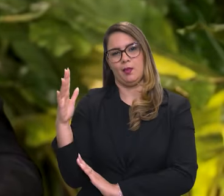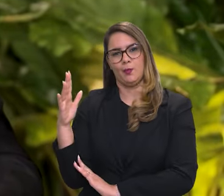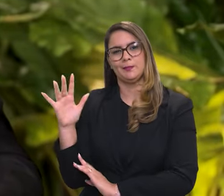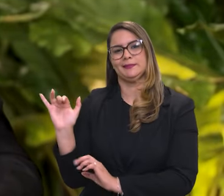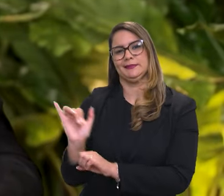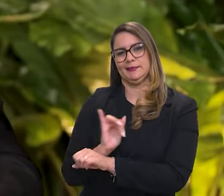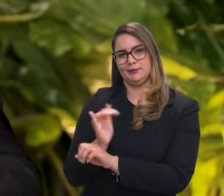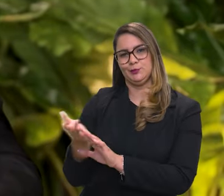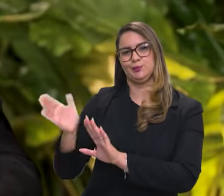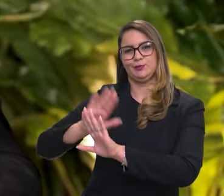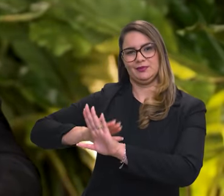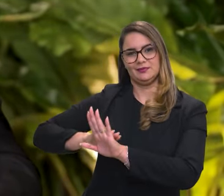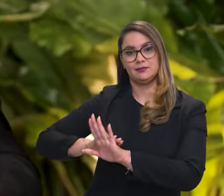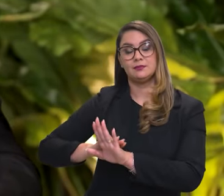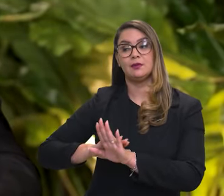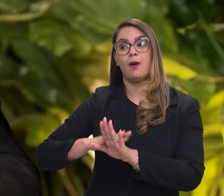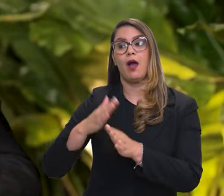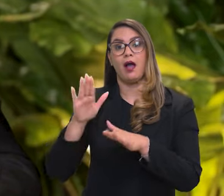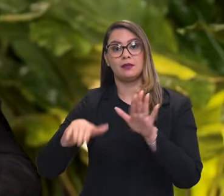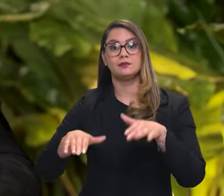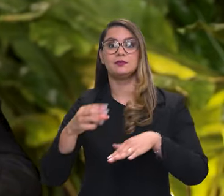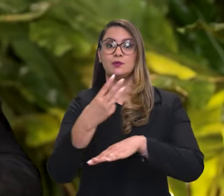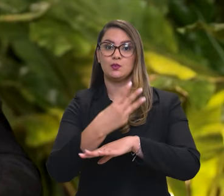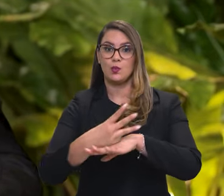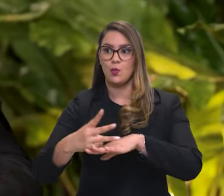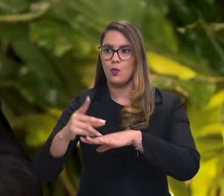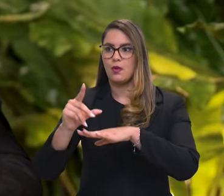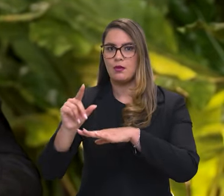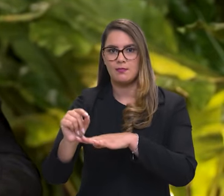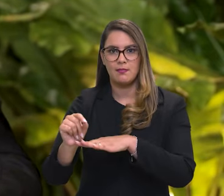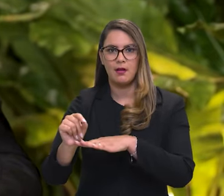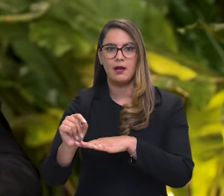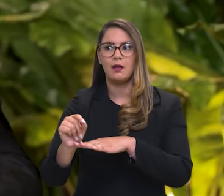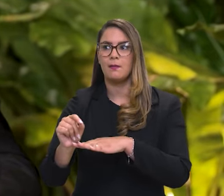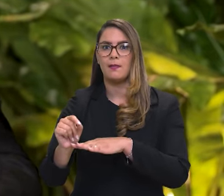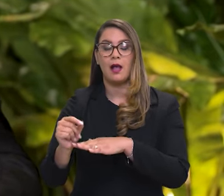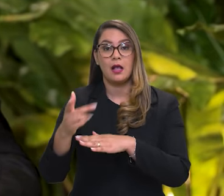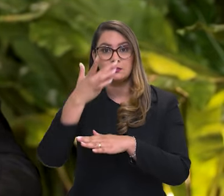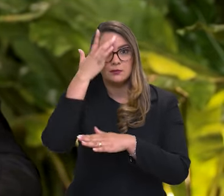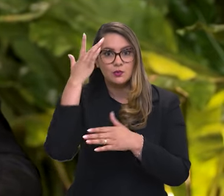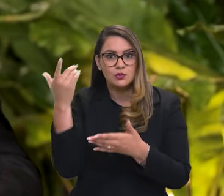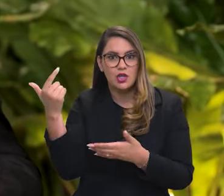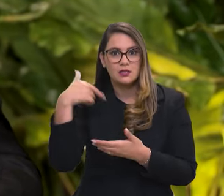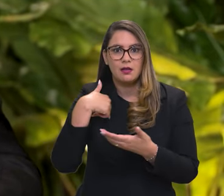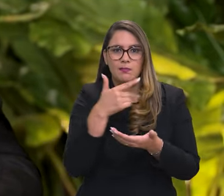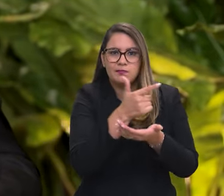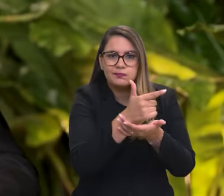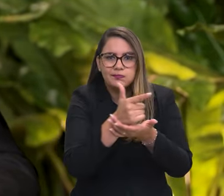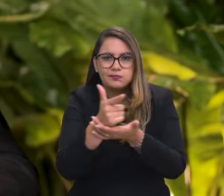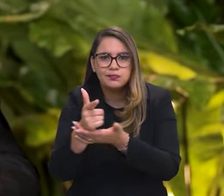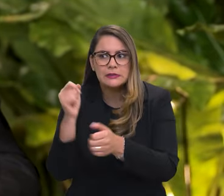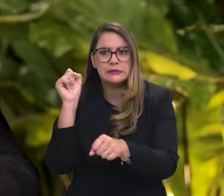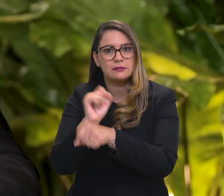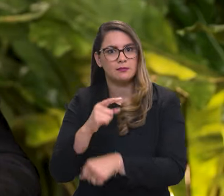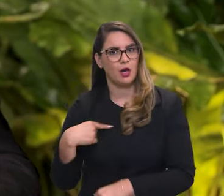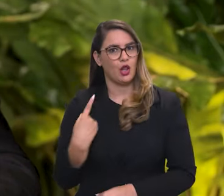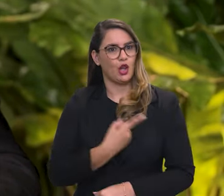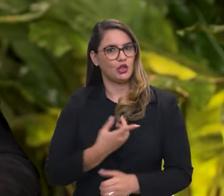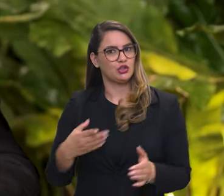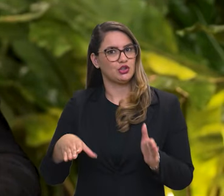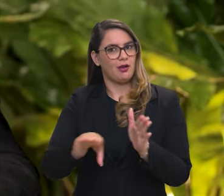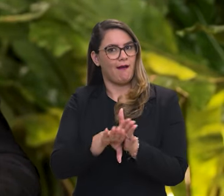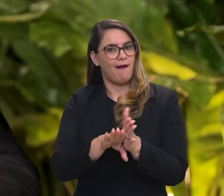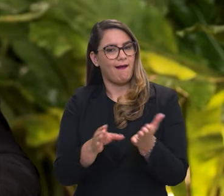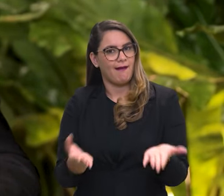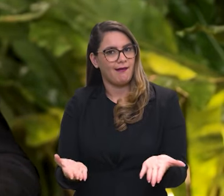crimes ambientais. Então, muitas vezes o Ibama é recebido, literalmente, a tiros. Então, assim,